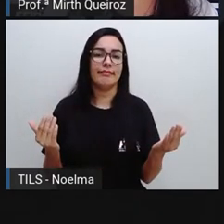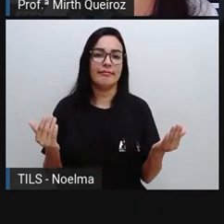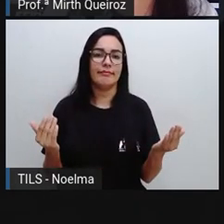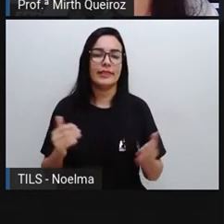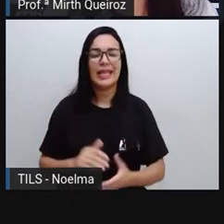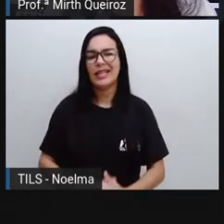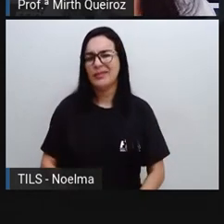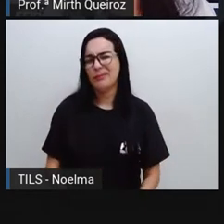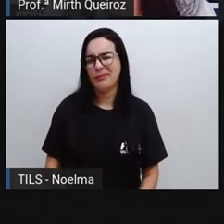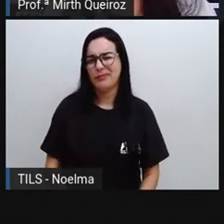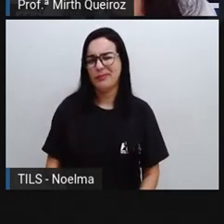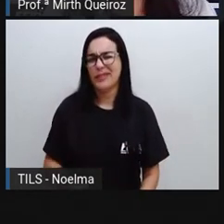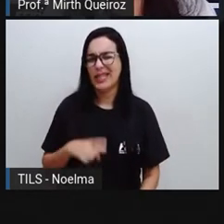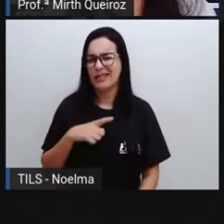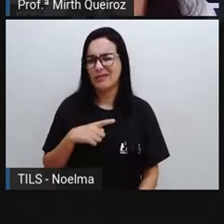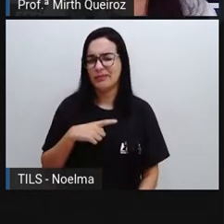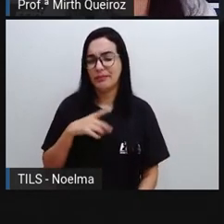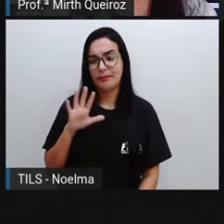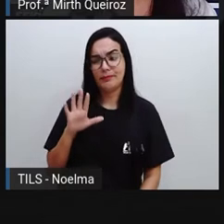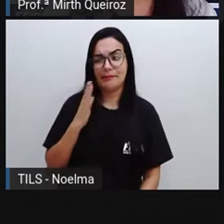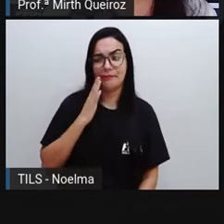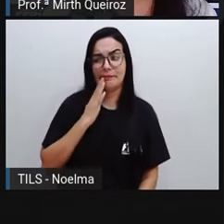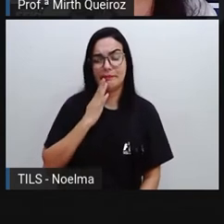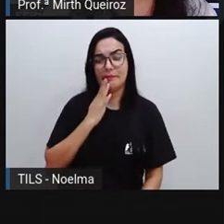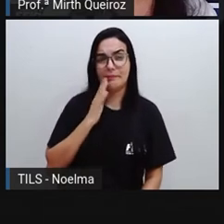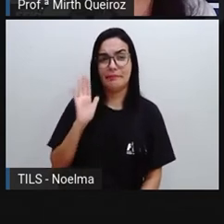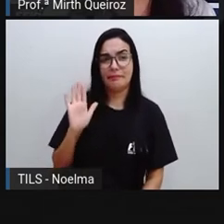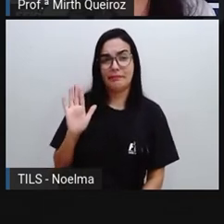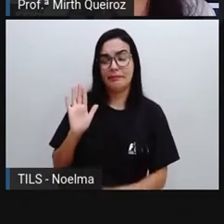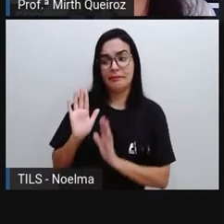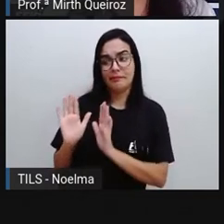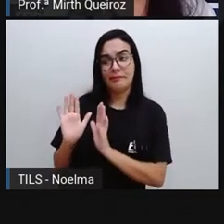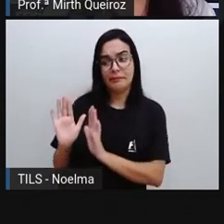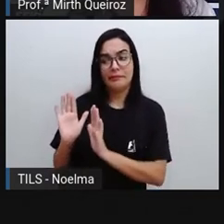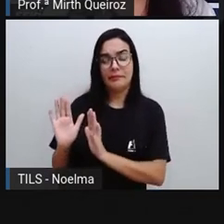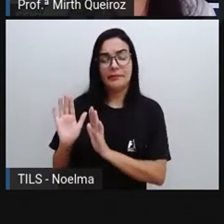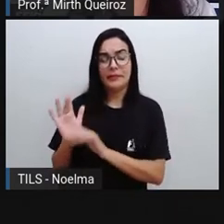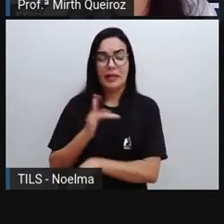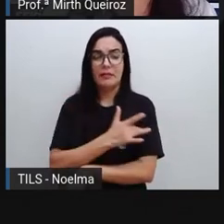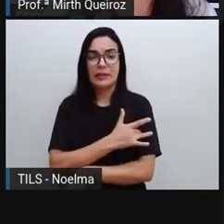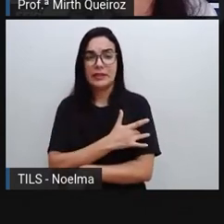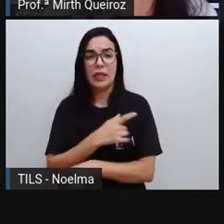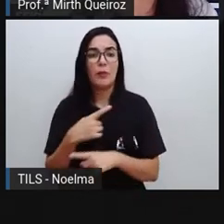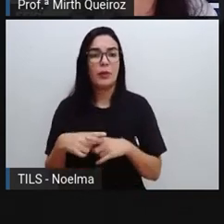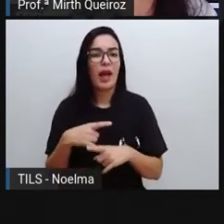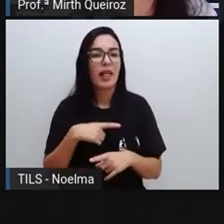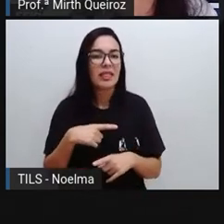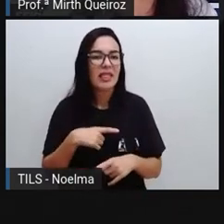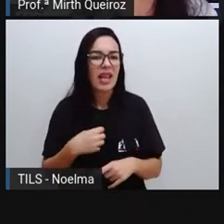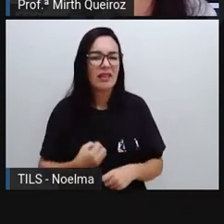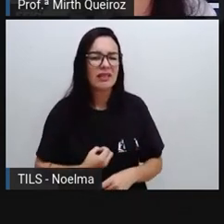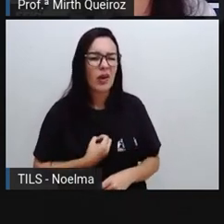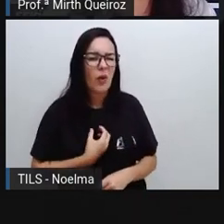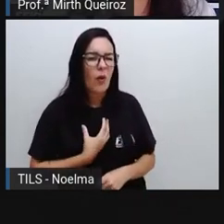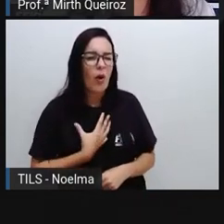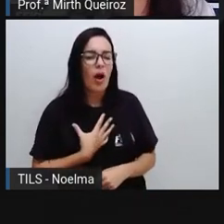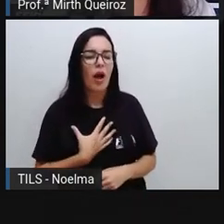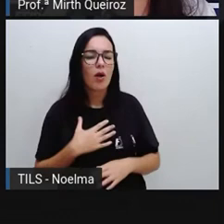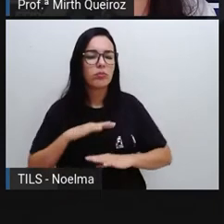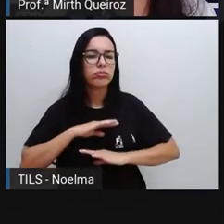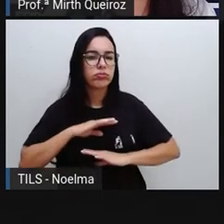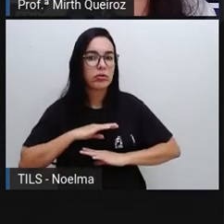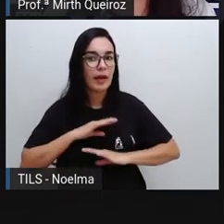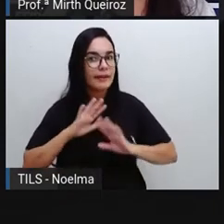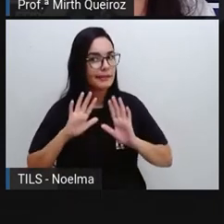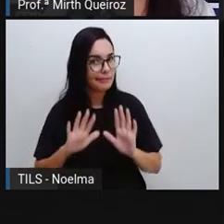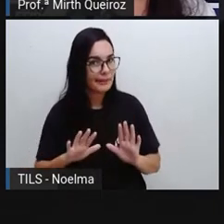E o receio da vacina? Algumas pessoas têm receio às vacinas por conta das reações. Se há esse receio, o ideal é que a gente converse com um